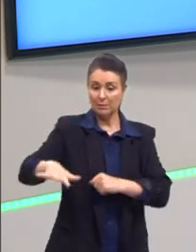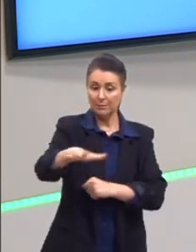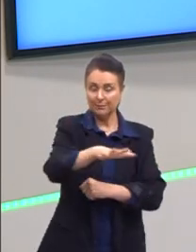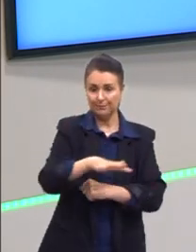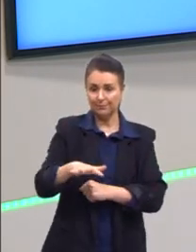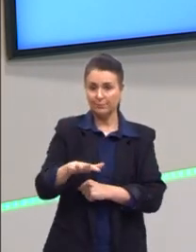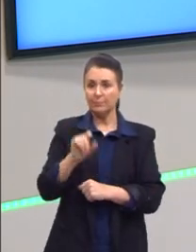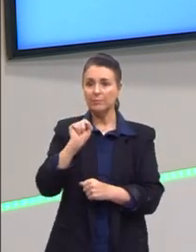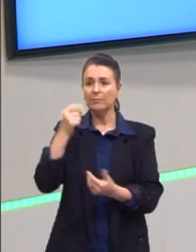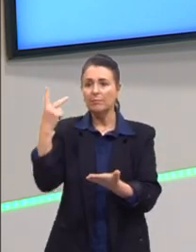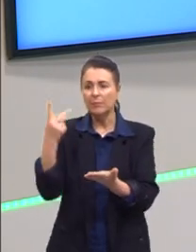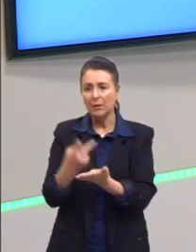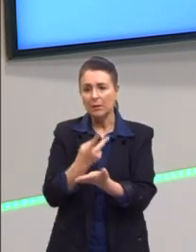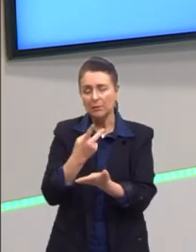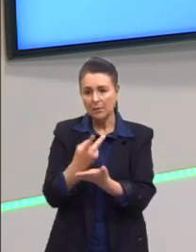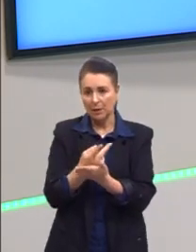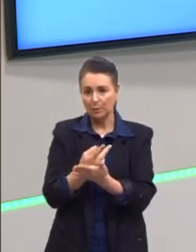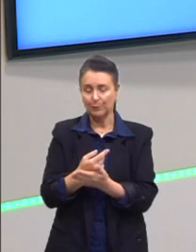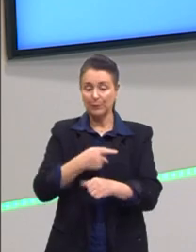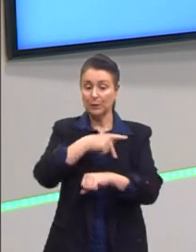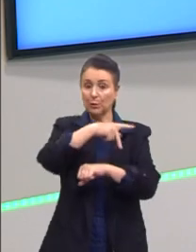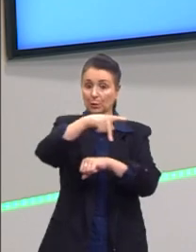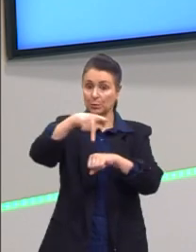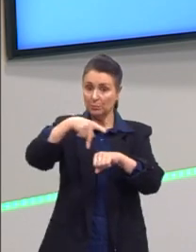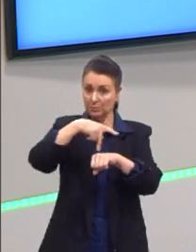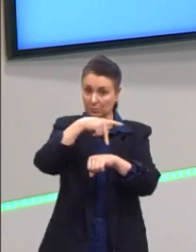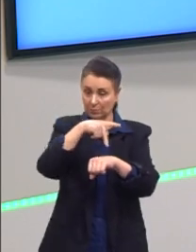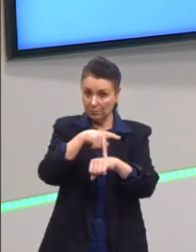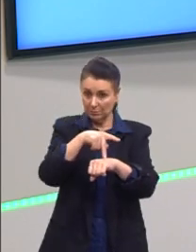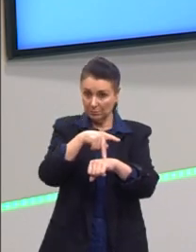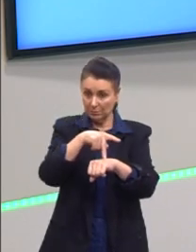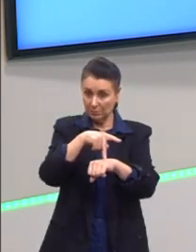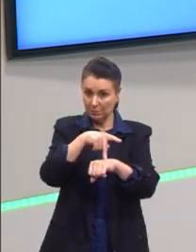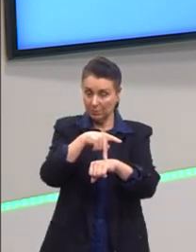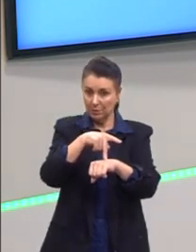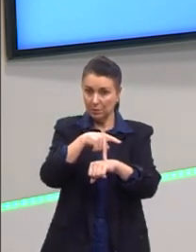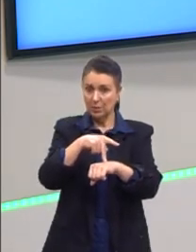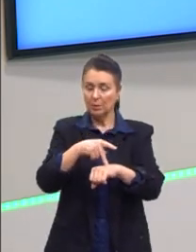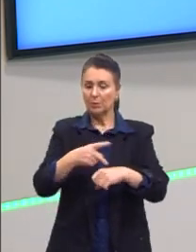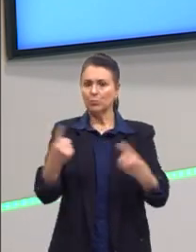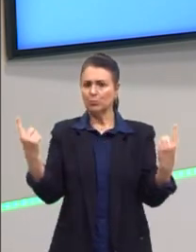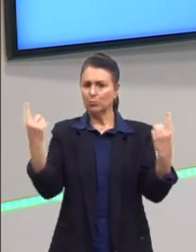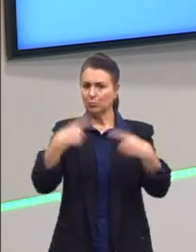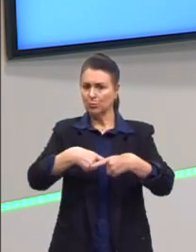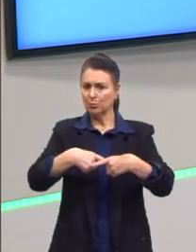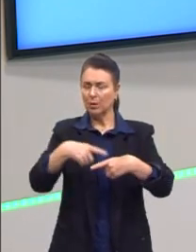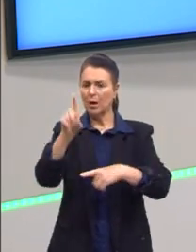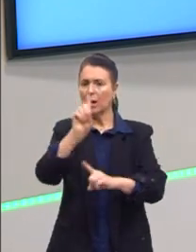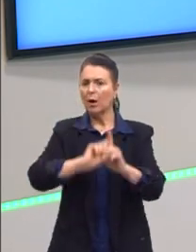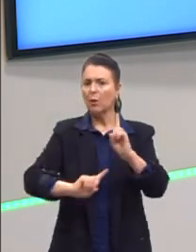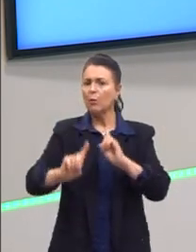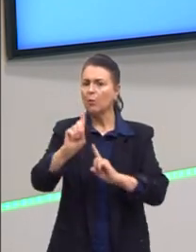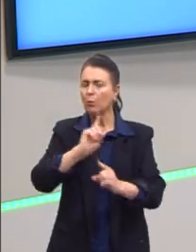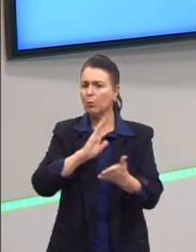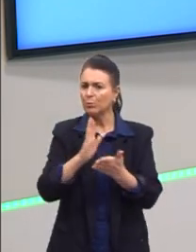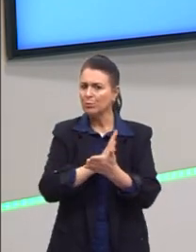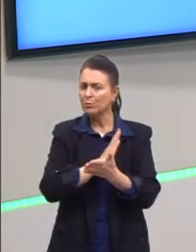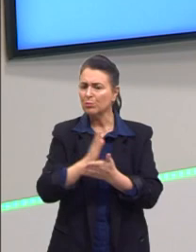O acontece? Desses países que entraram em disputa, alguns deles tiveram.